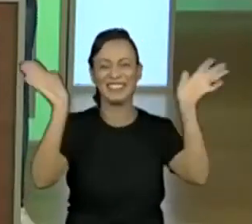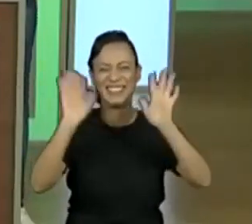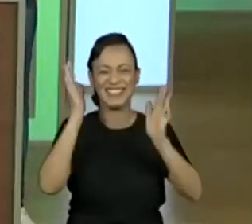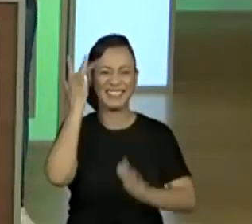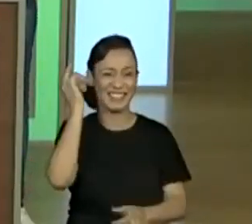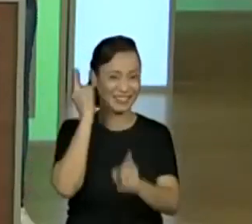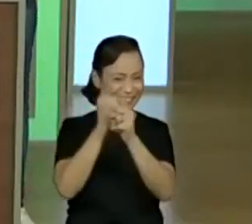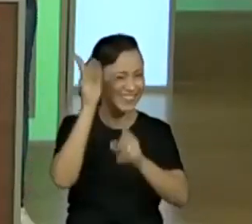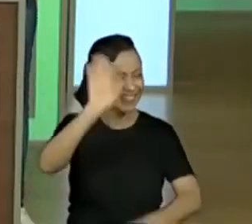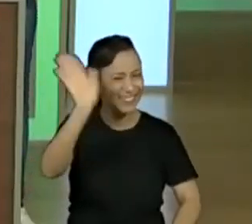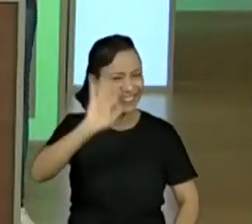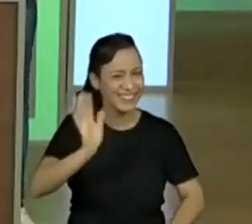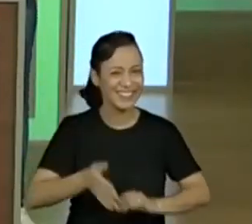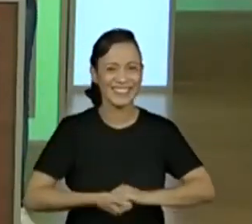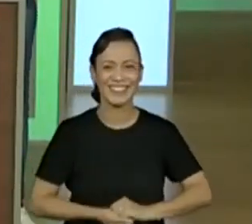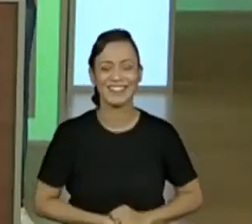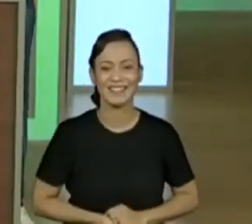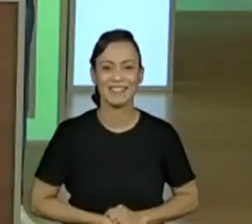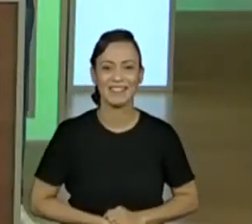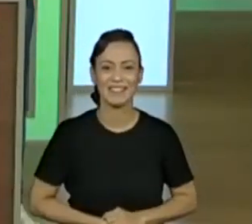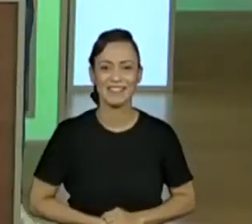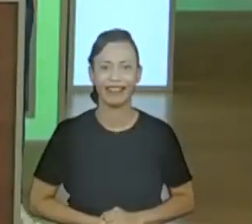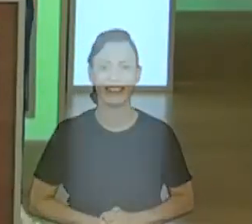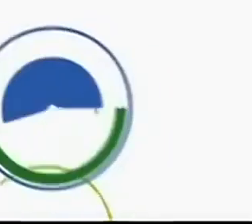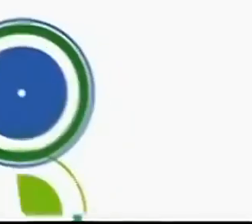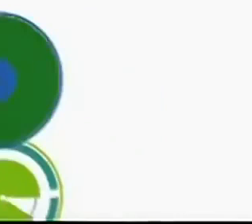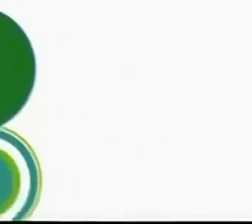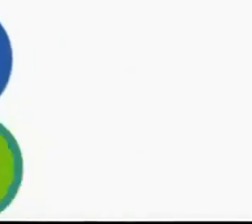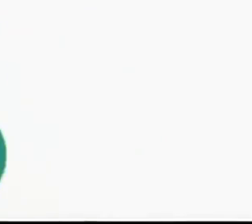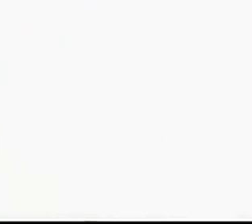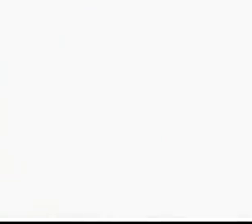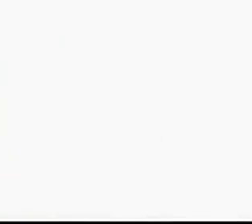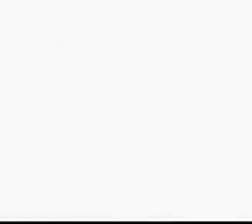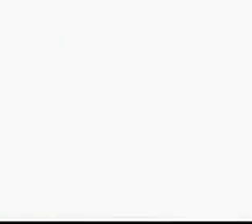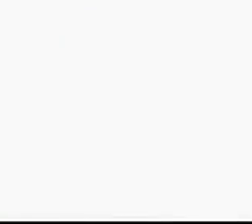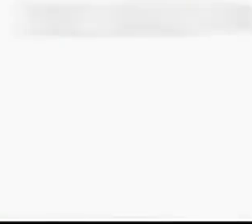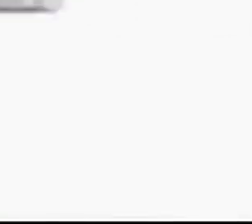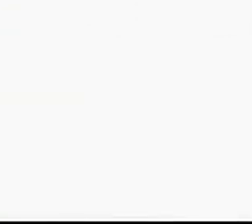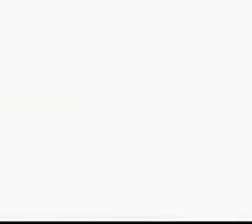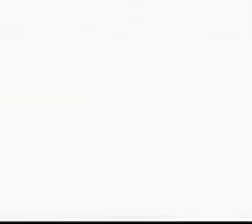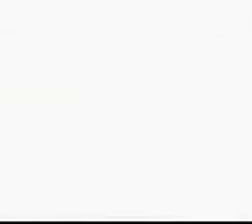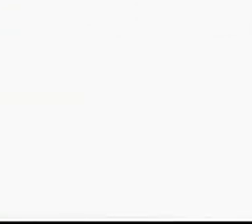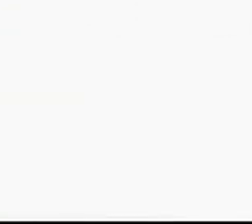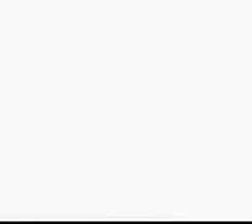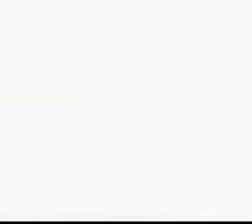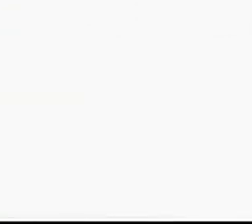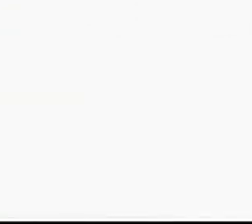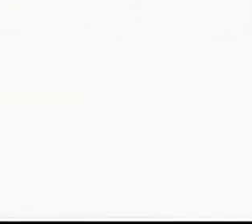tchau. Até amanhã. Tchau, tchau. Tchau, tchau.